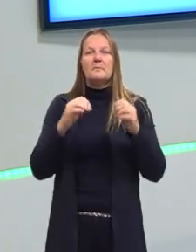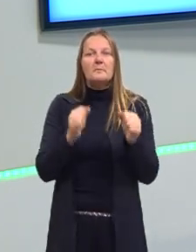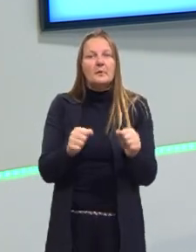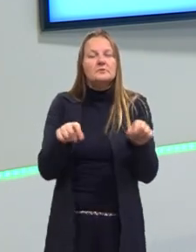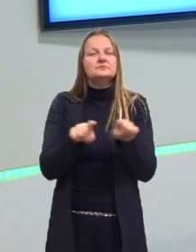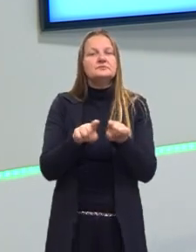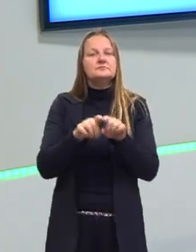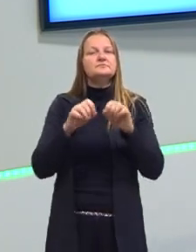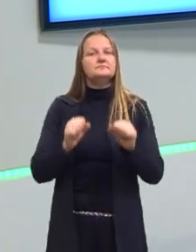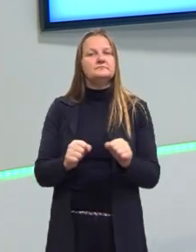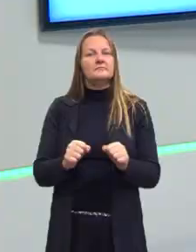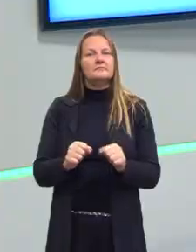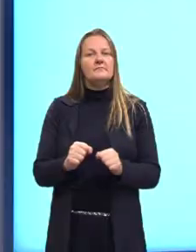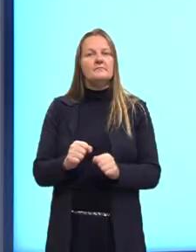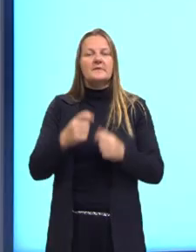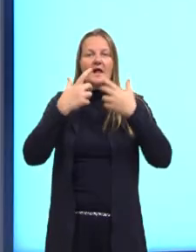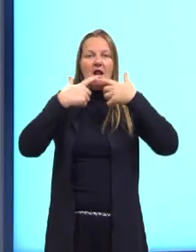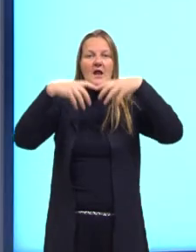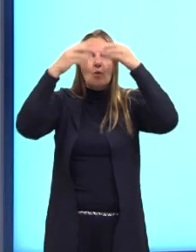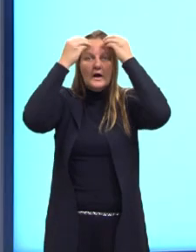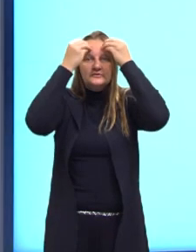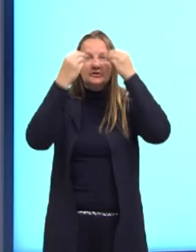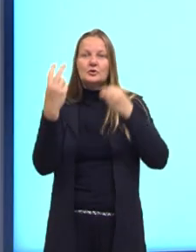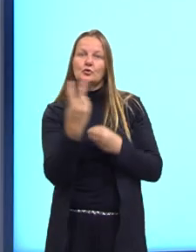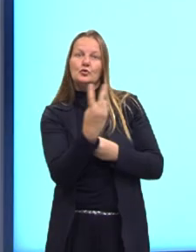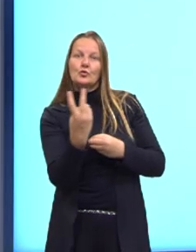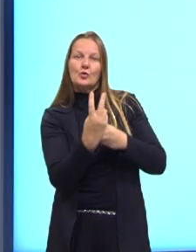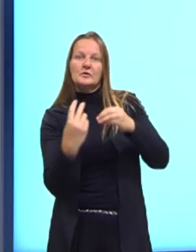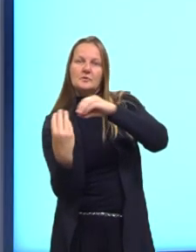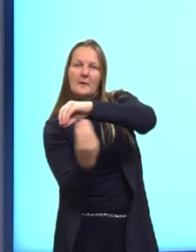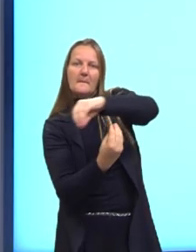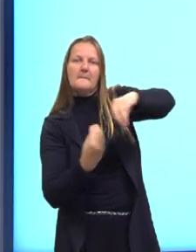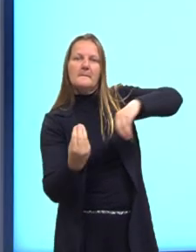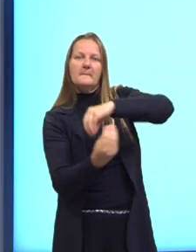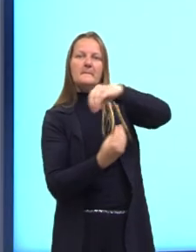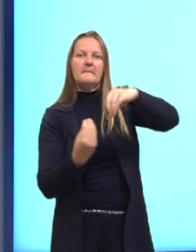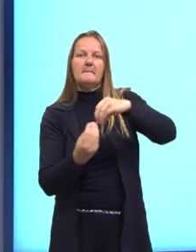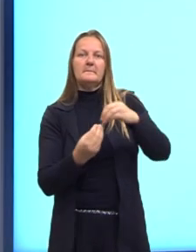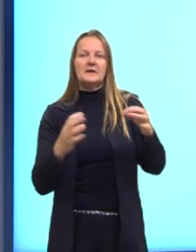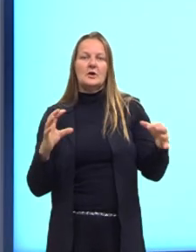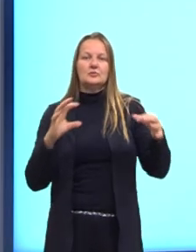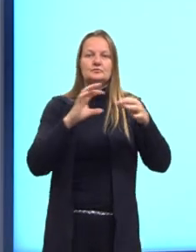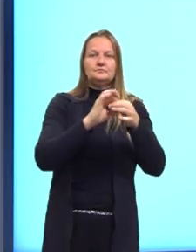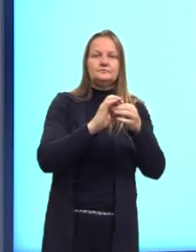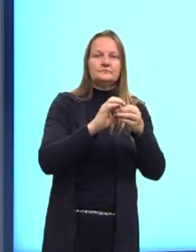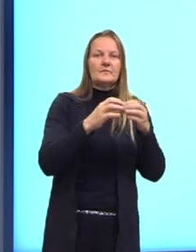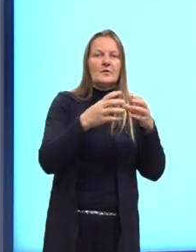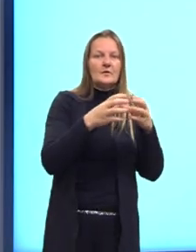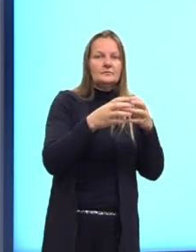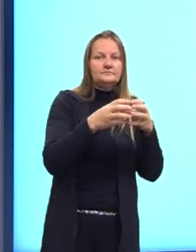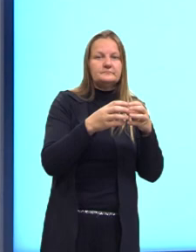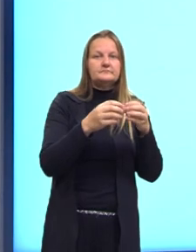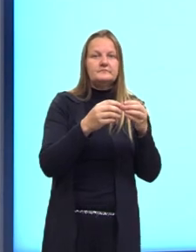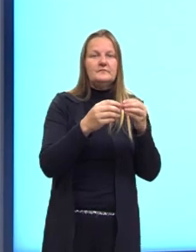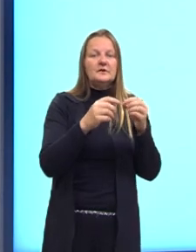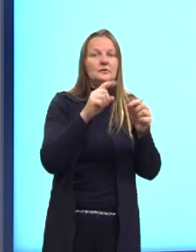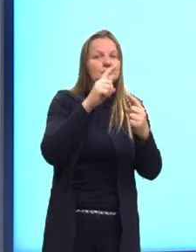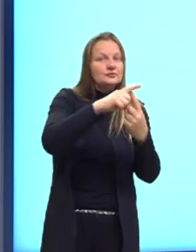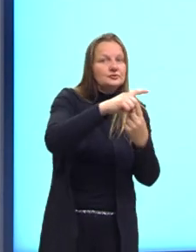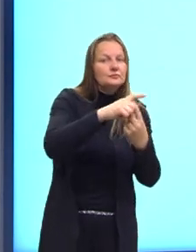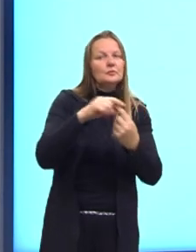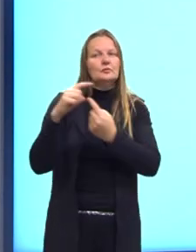o que eu vou chamar de linguagem mista, que nada mais é do que a junção da linguagem verbal,